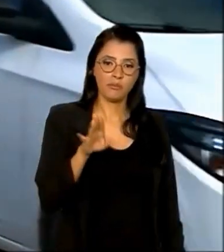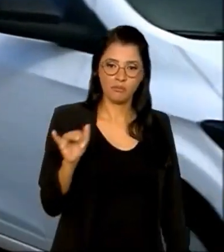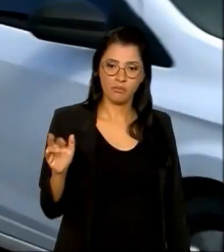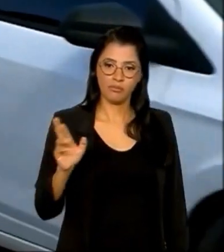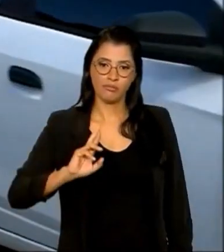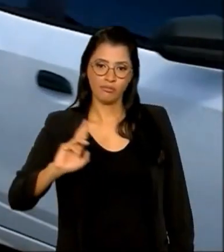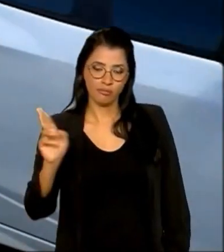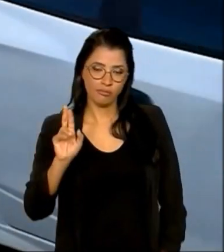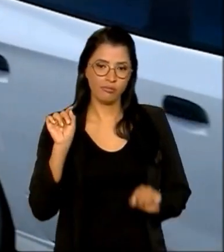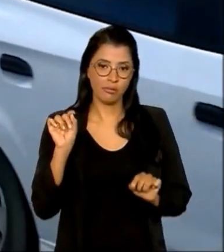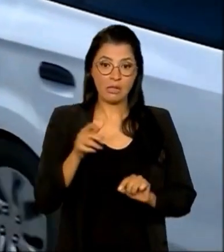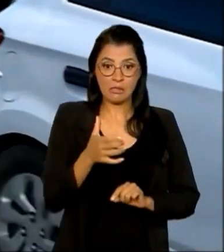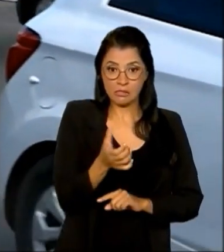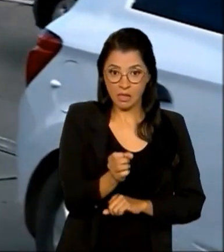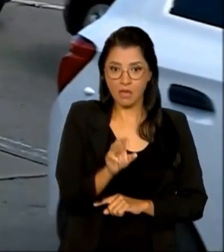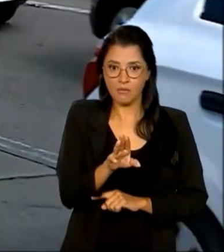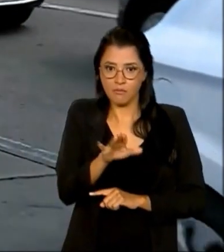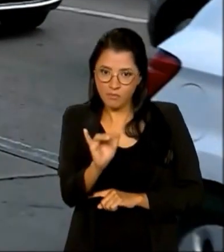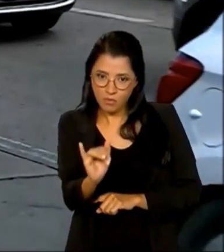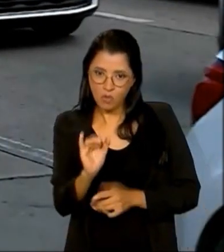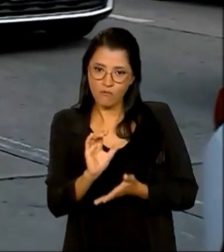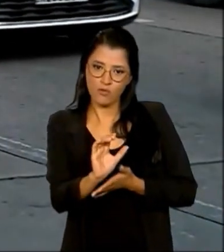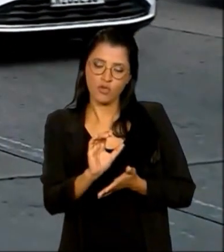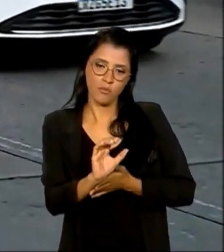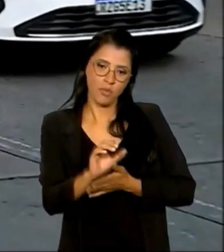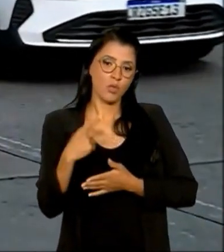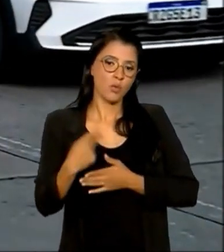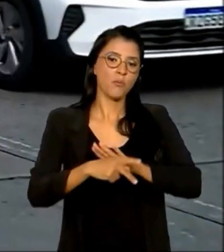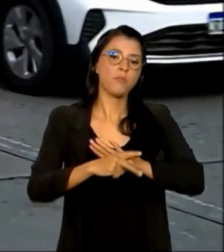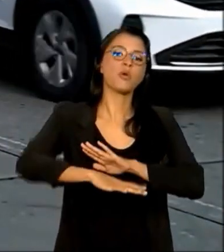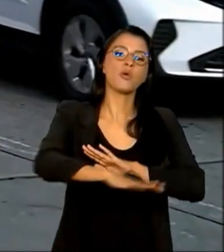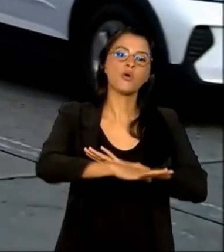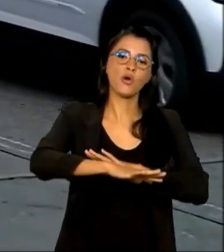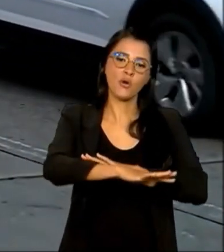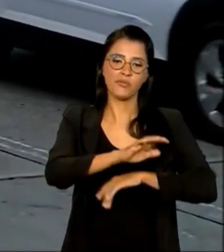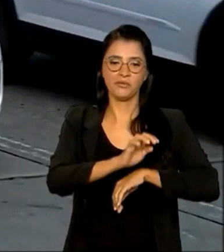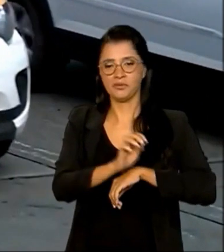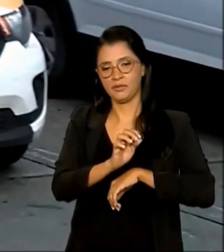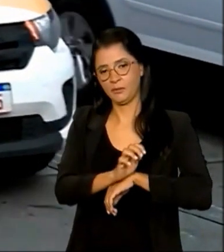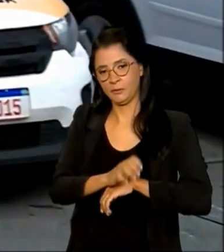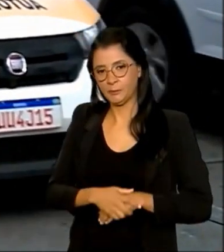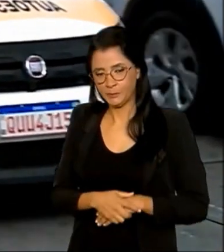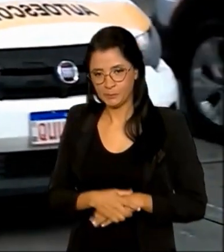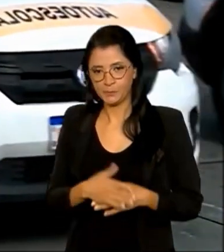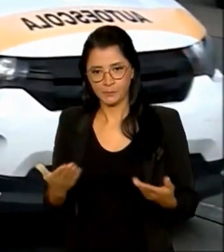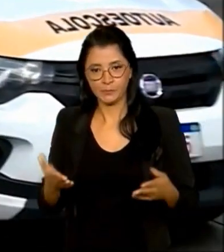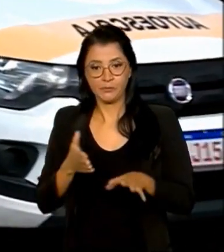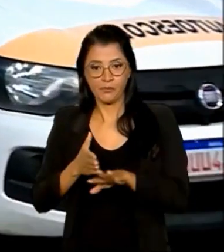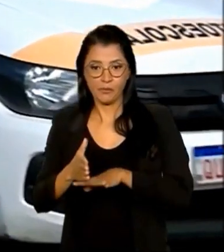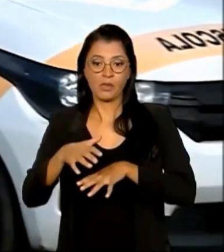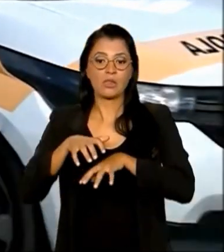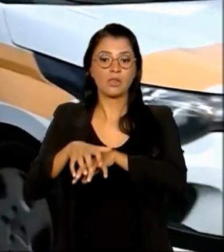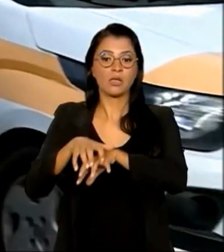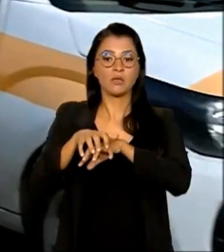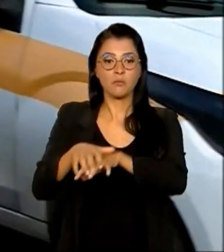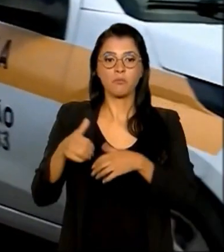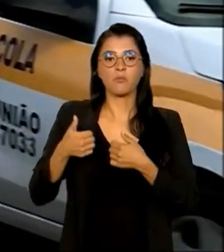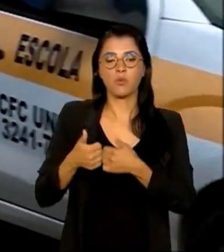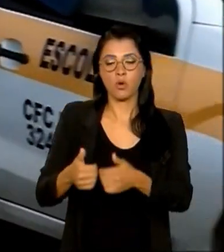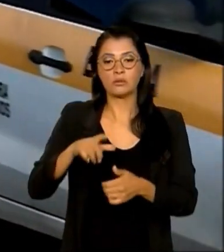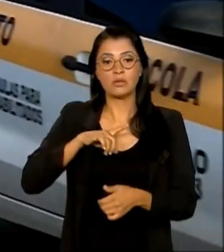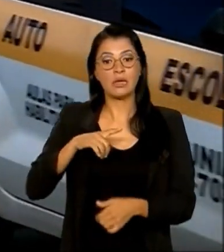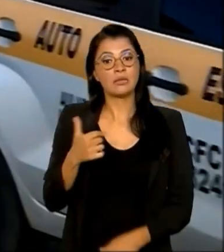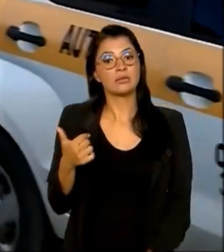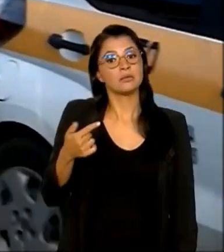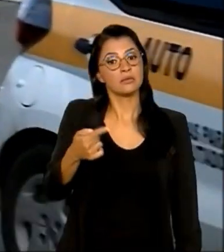reais, sendo que 10 bilhões são investimentos exclusivos no Estado. Só o eixo transportes tem 17